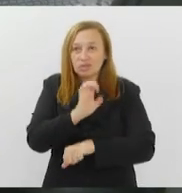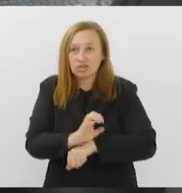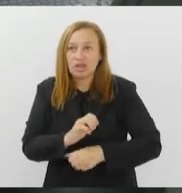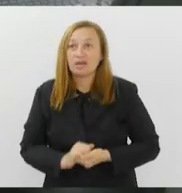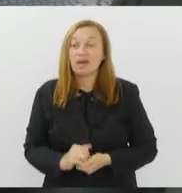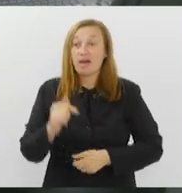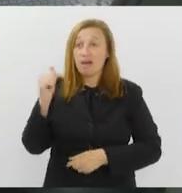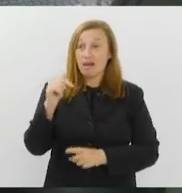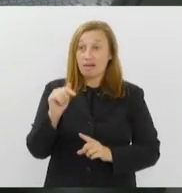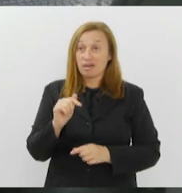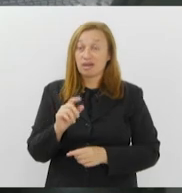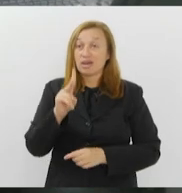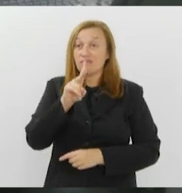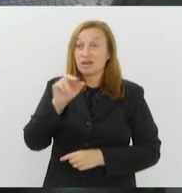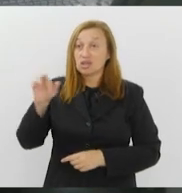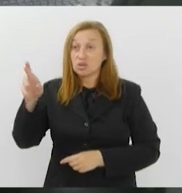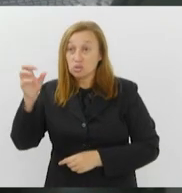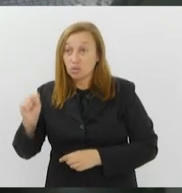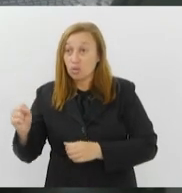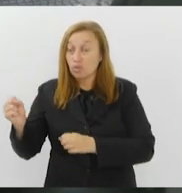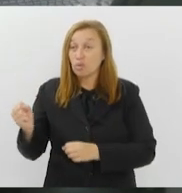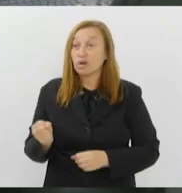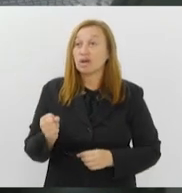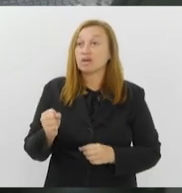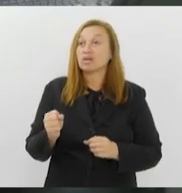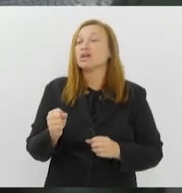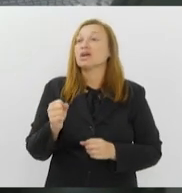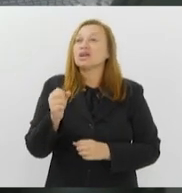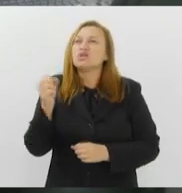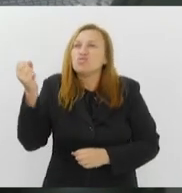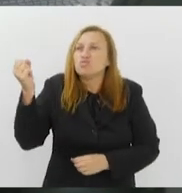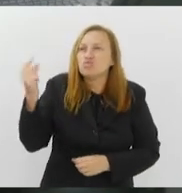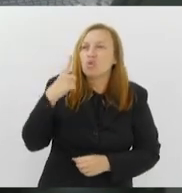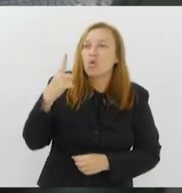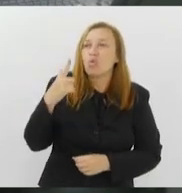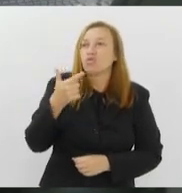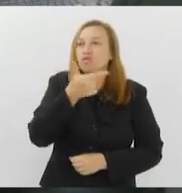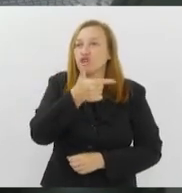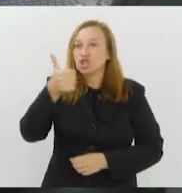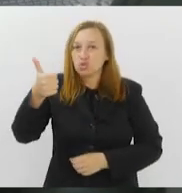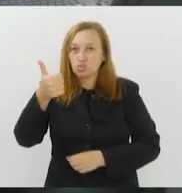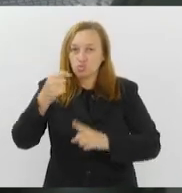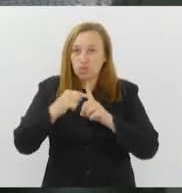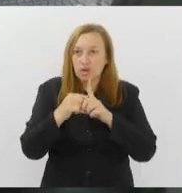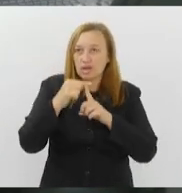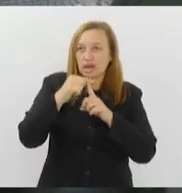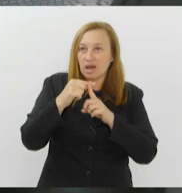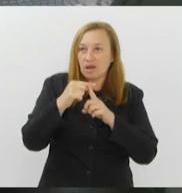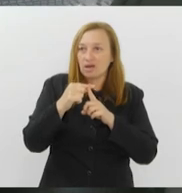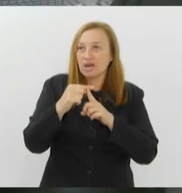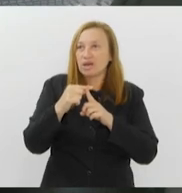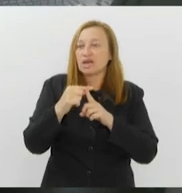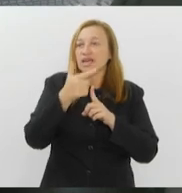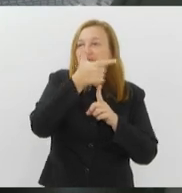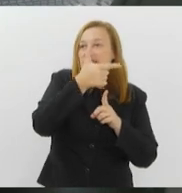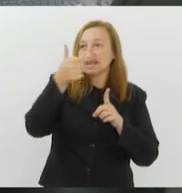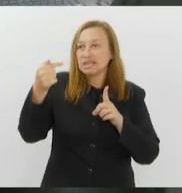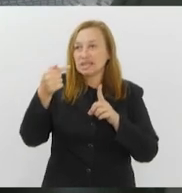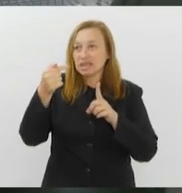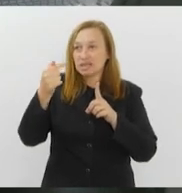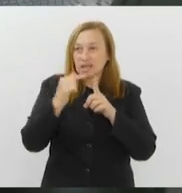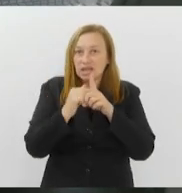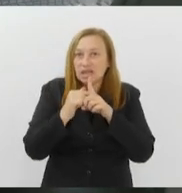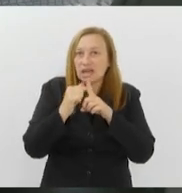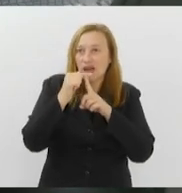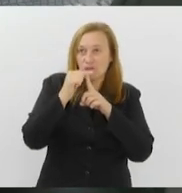Aqui na tela, vassouras. O tempo está ensolarado. Ensolarado, nesse momento faz 21 graus. Engenheiro Paulo de Fronten, com sol,